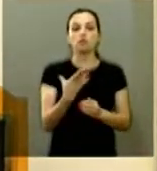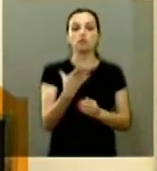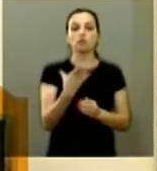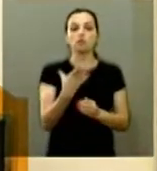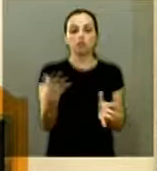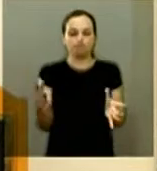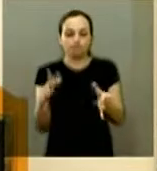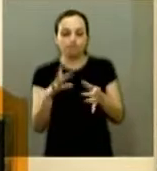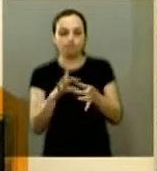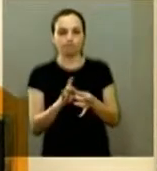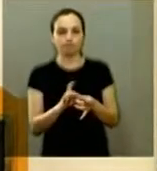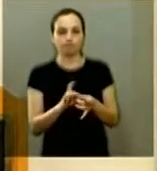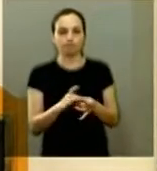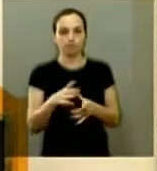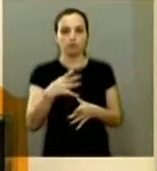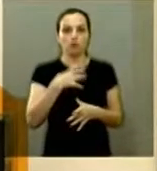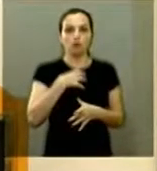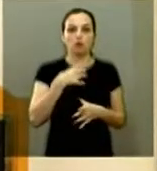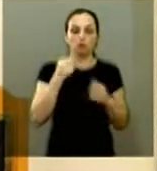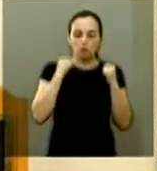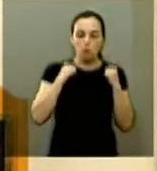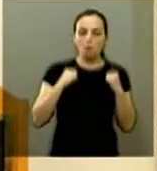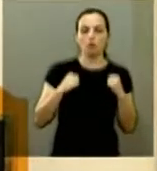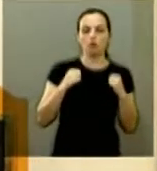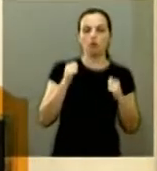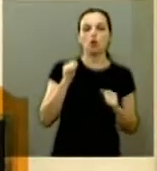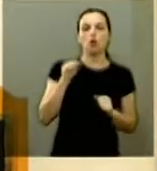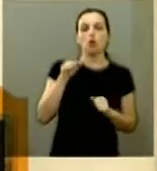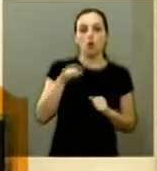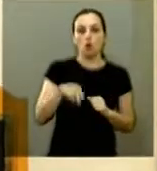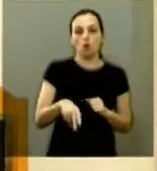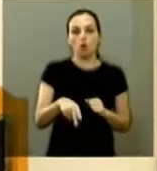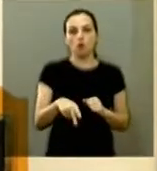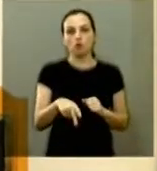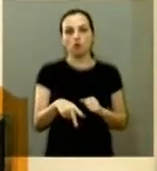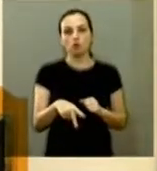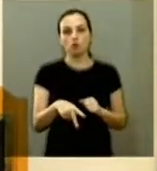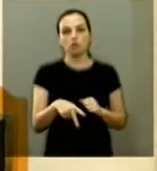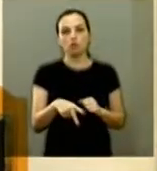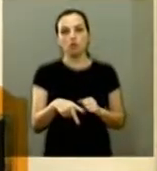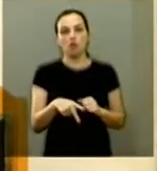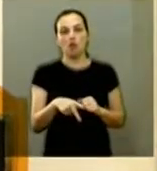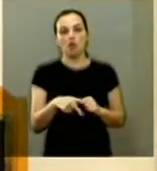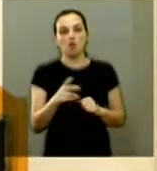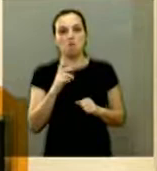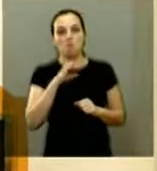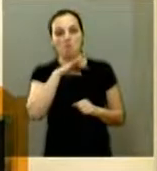comportamos hoje muitas vezes piores do que as torcidas organizadas de futebol